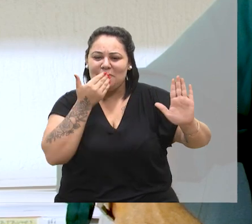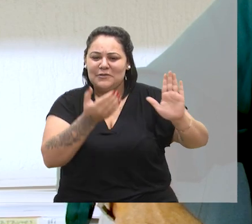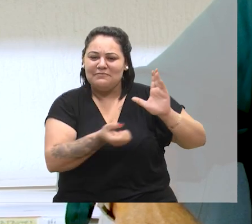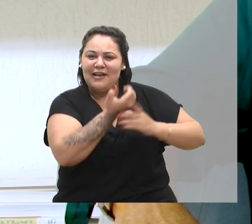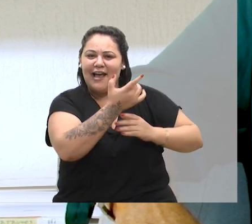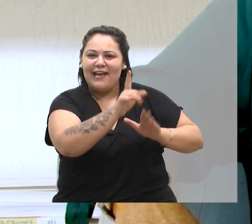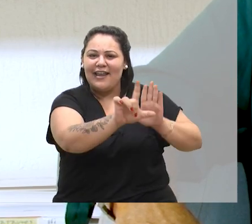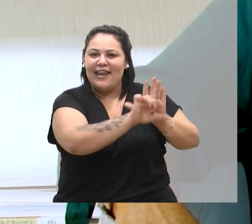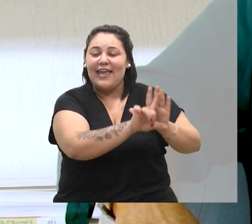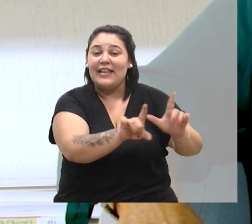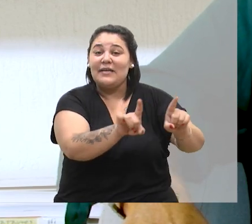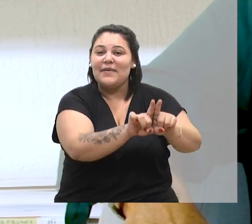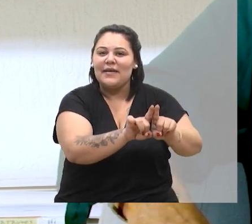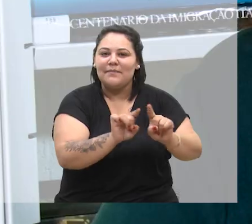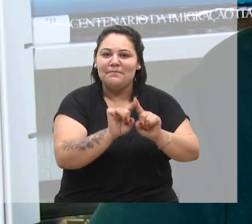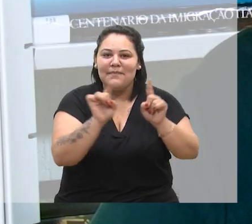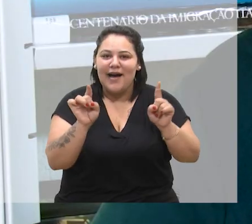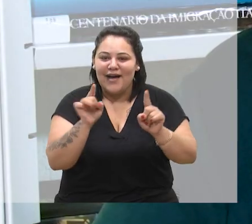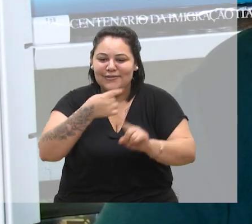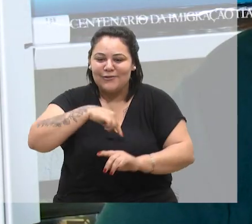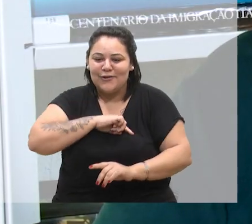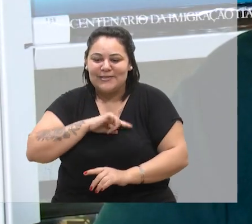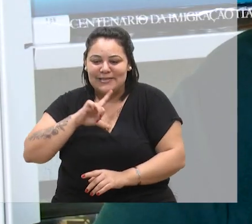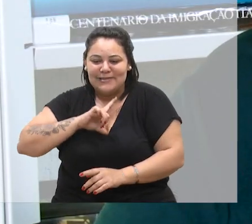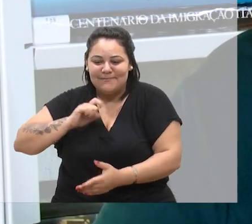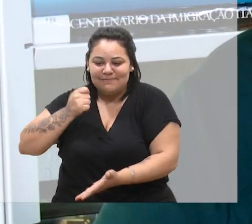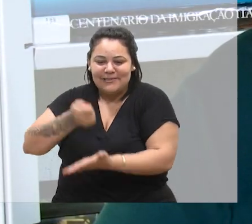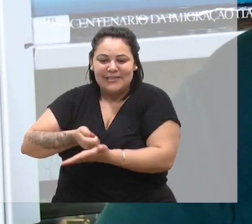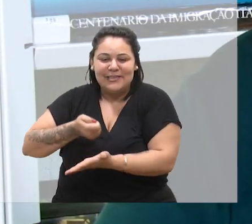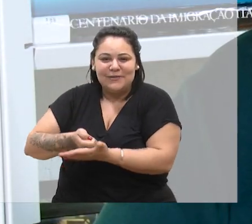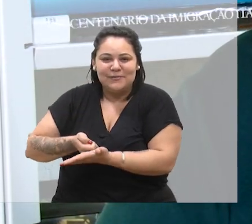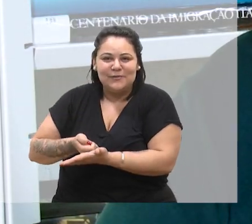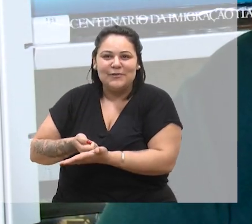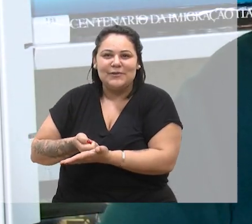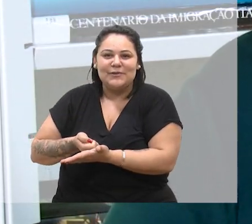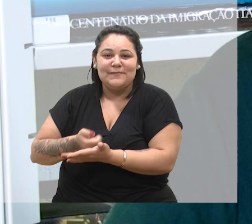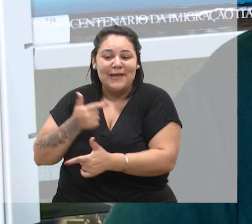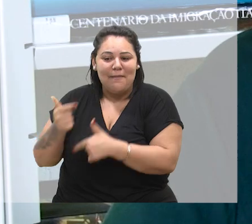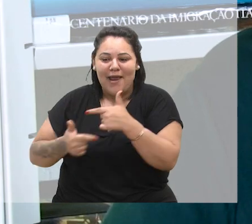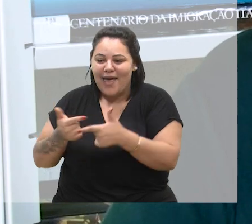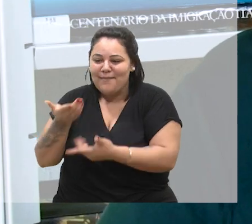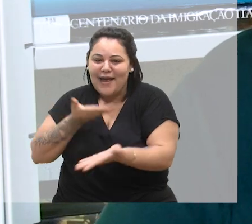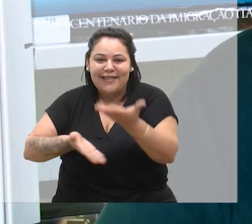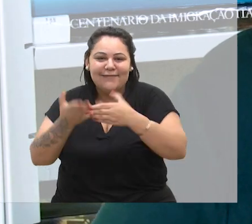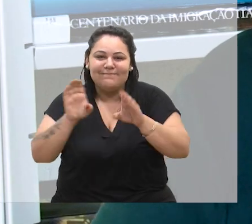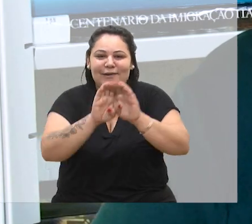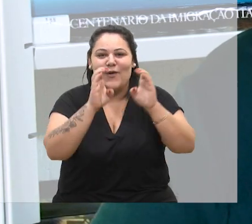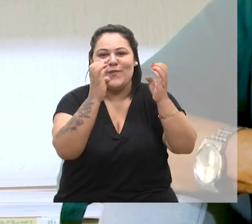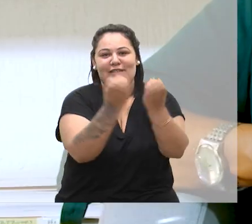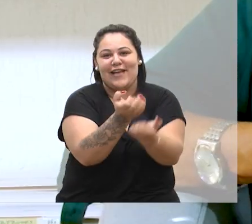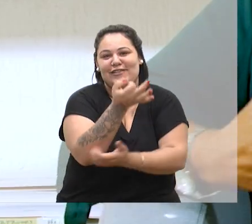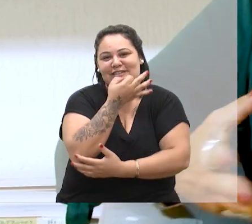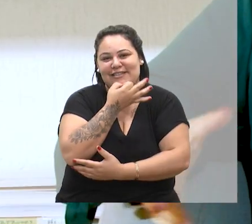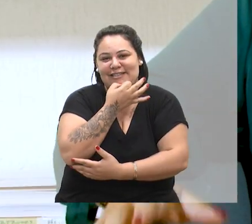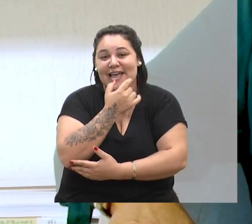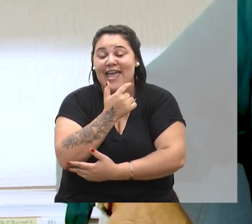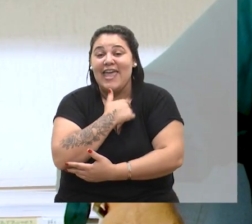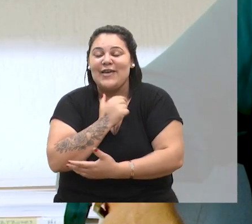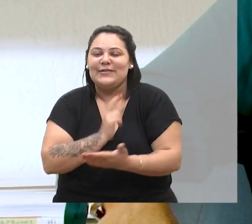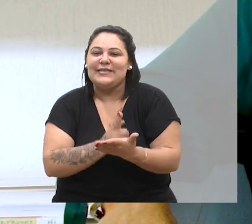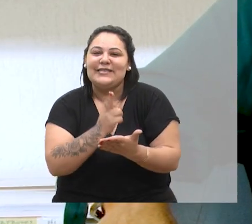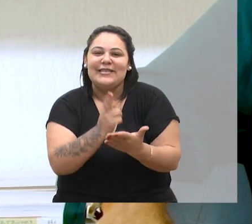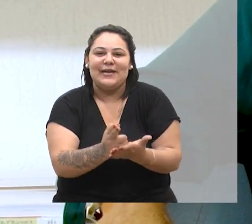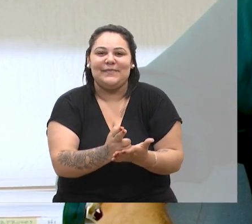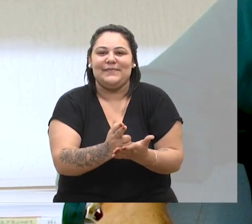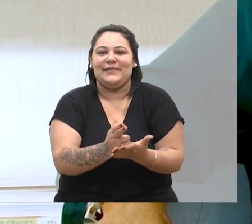lei, mas a gente tenta legislar e atender a toda a comunidade caxense. Eu sempre costumo